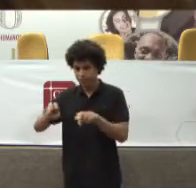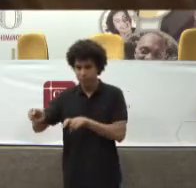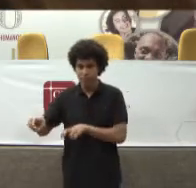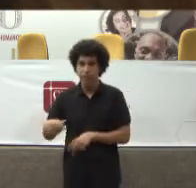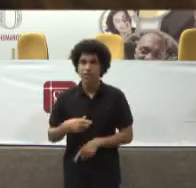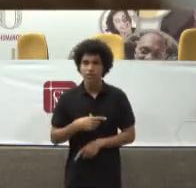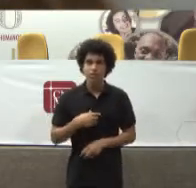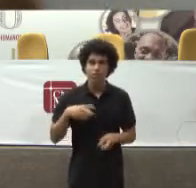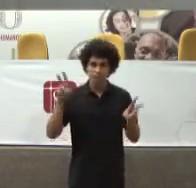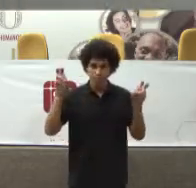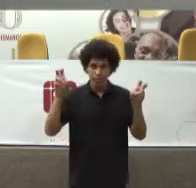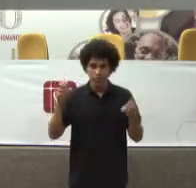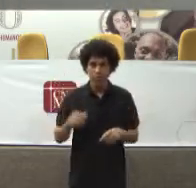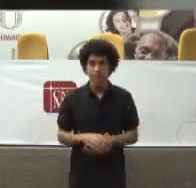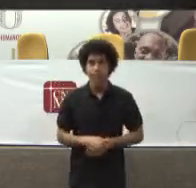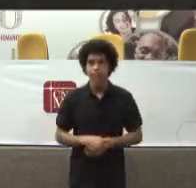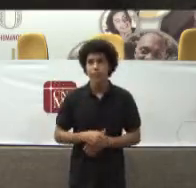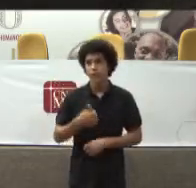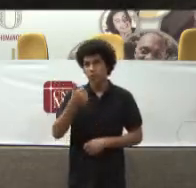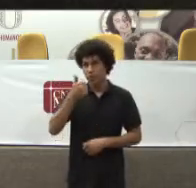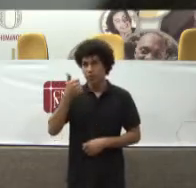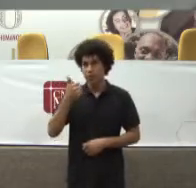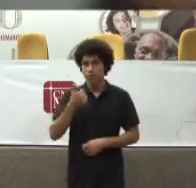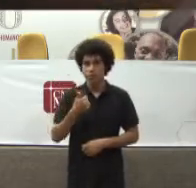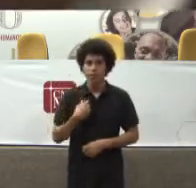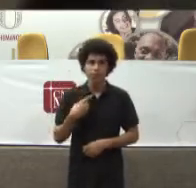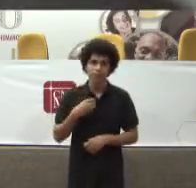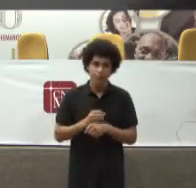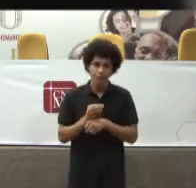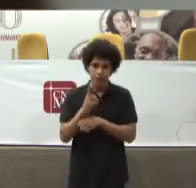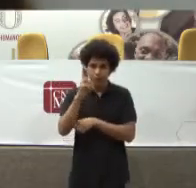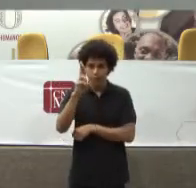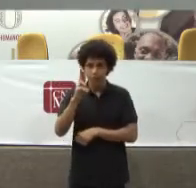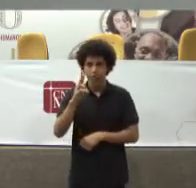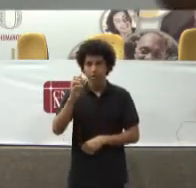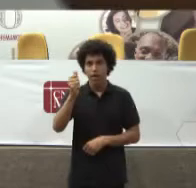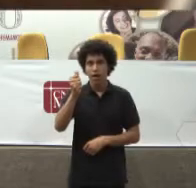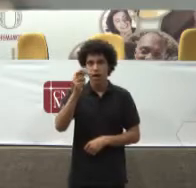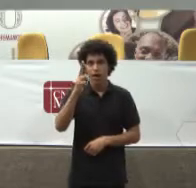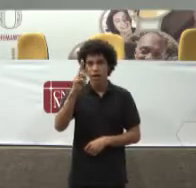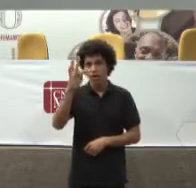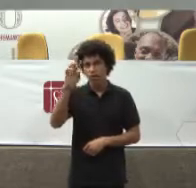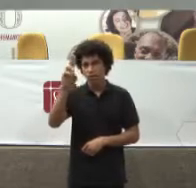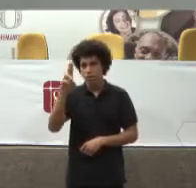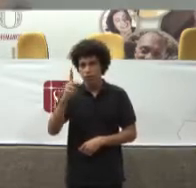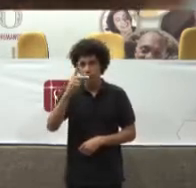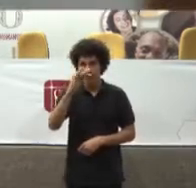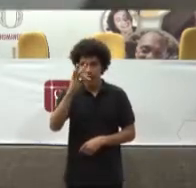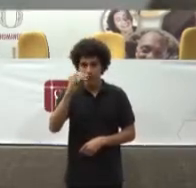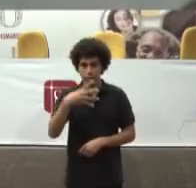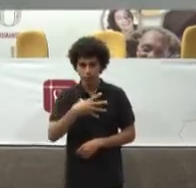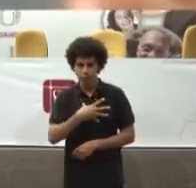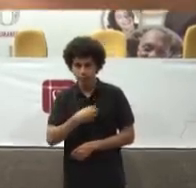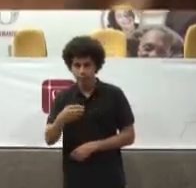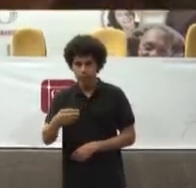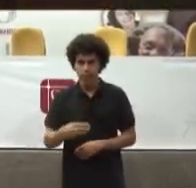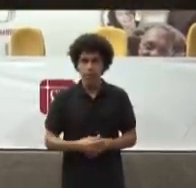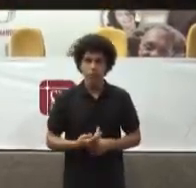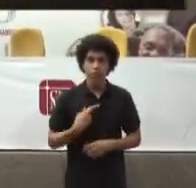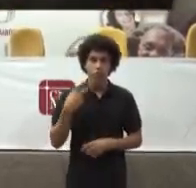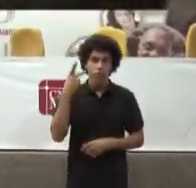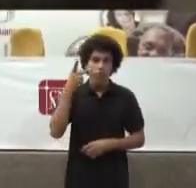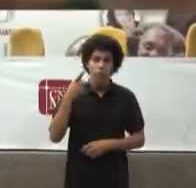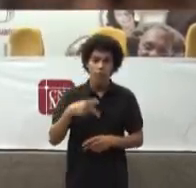O primeiro deles Doutor Arthur Pinto Filho Promotor De justiça Do Ministério Público De São Paulo